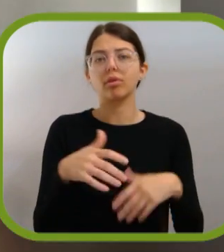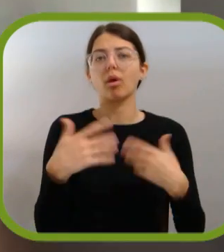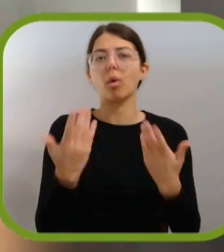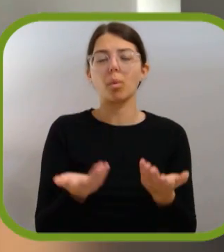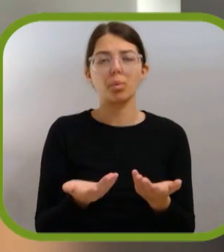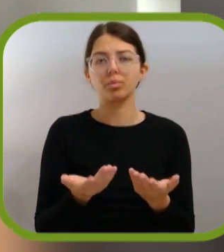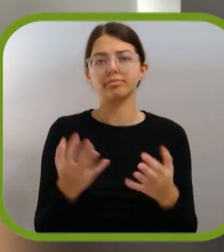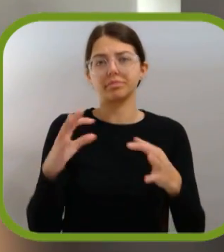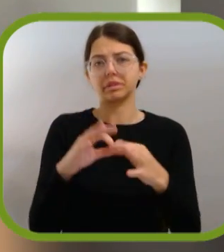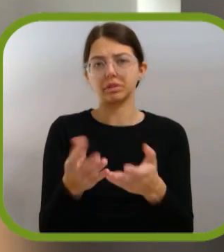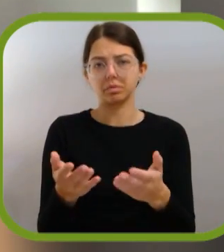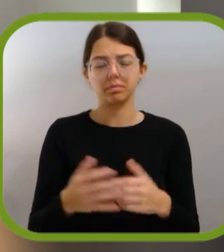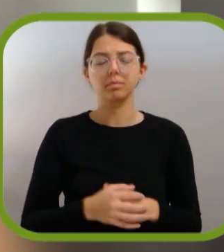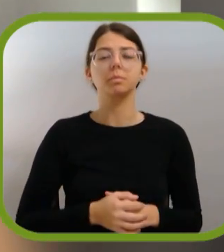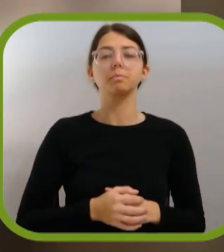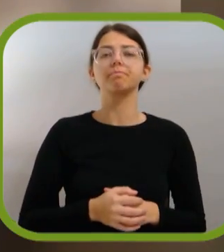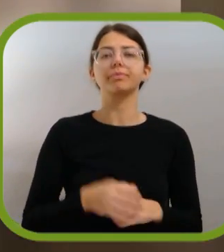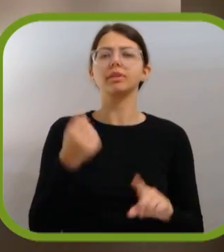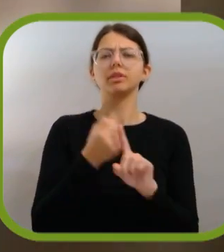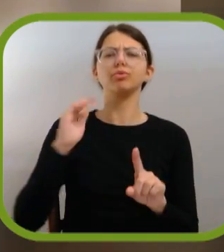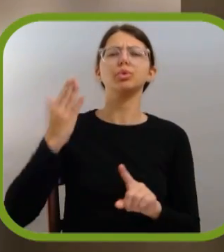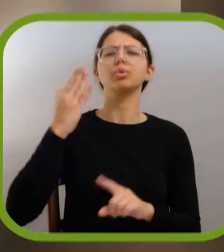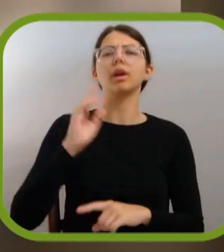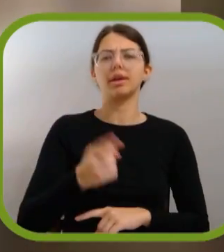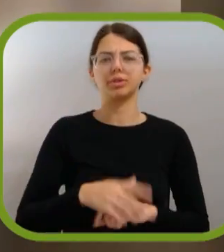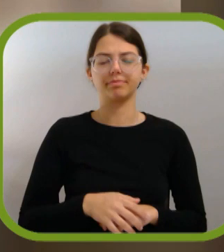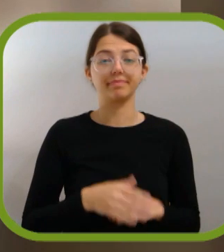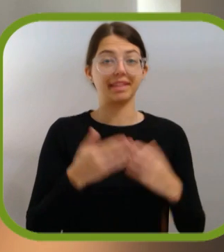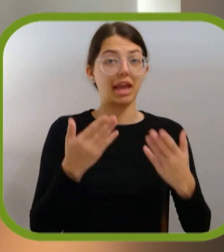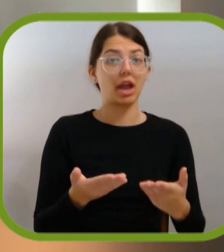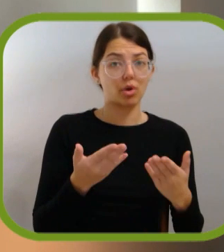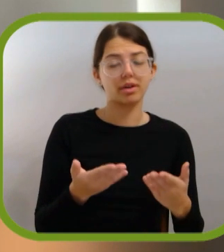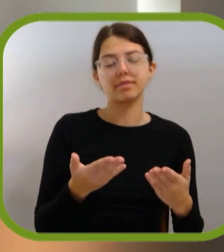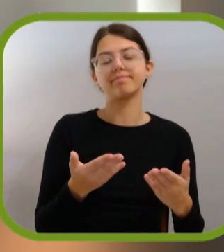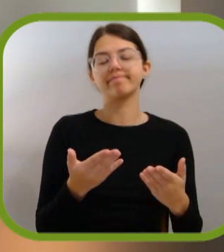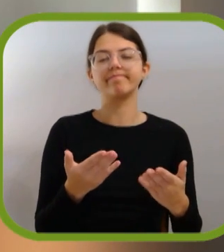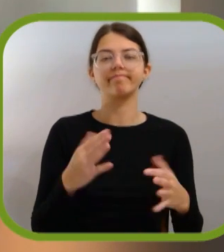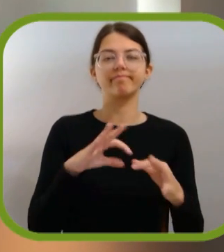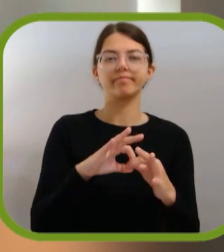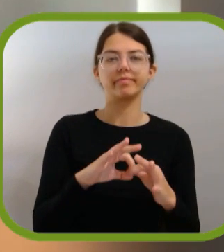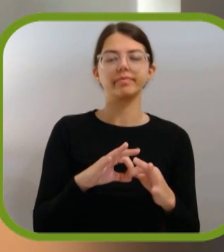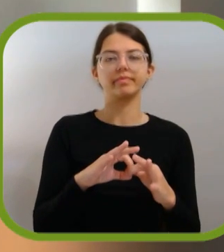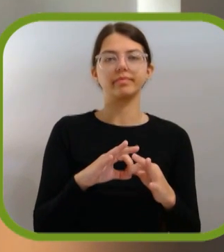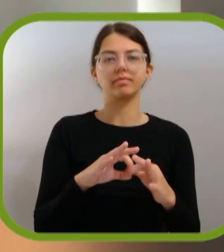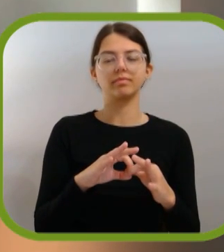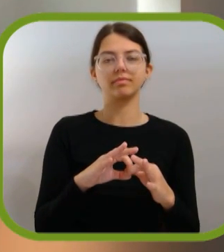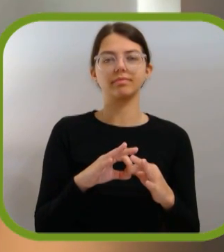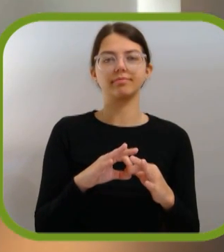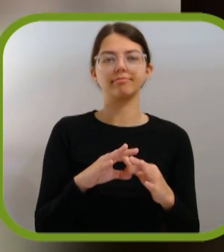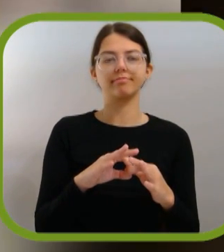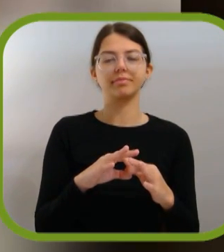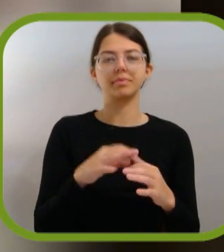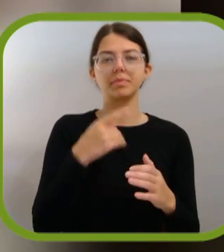uma empresa ou de algo que esteja relacionado. E quais são os maiores desafios? Neste momento passa em conseguirmos,